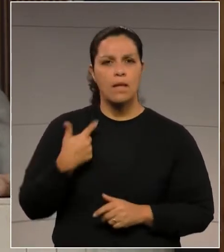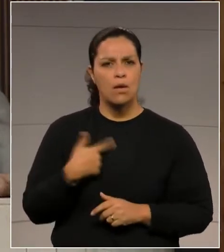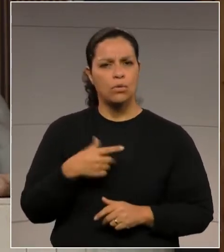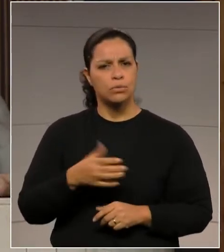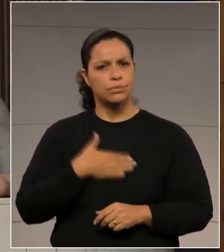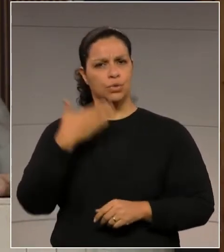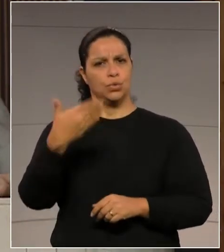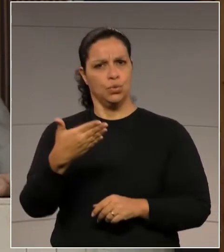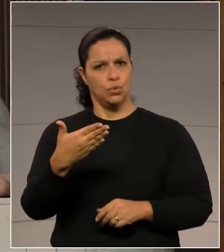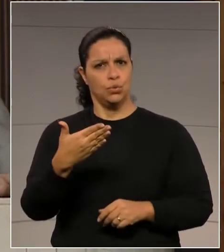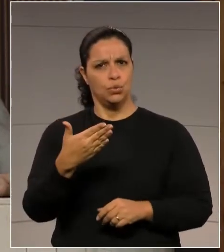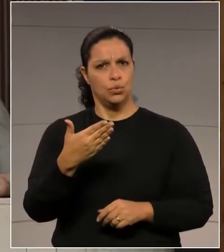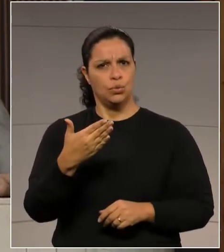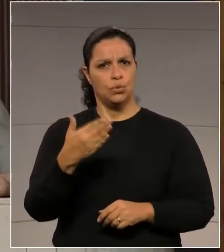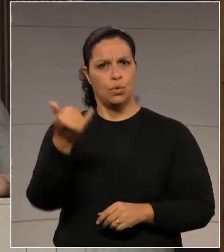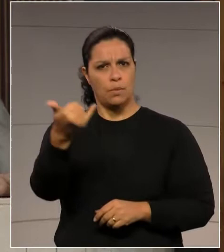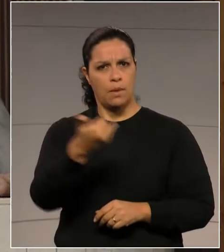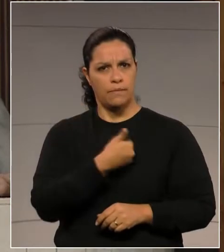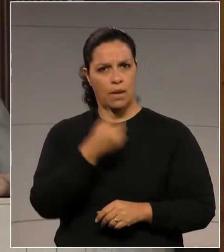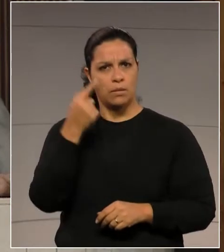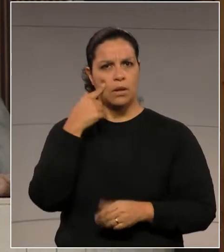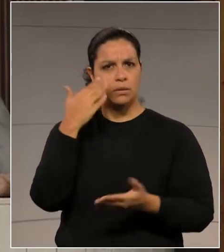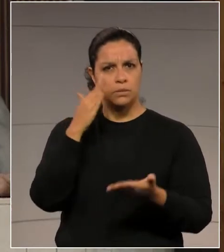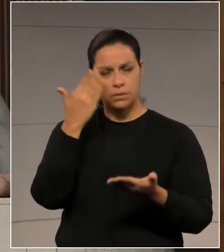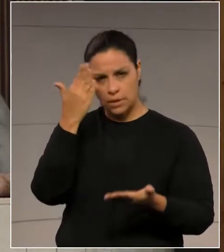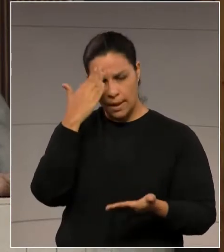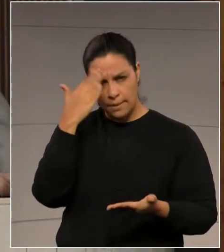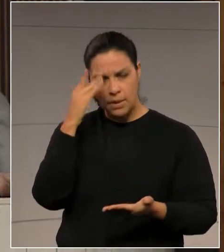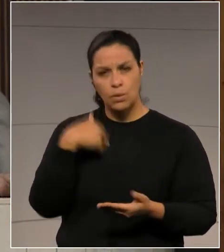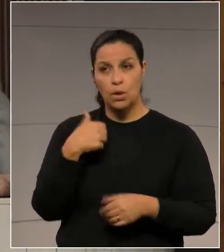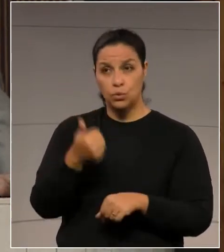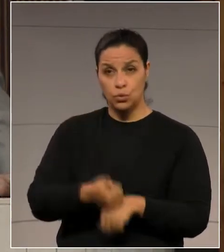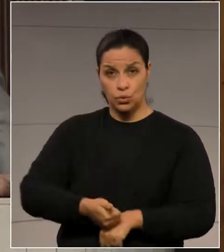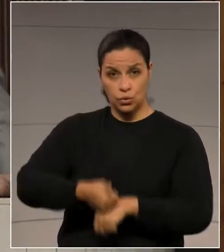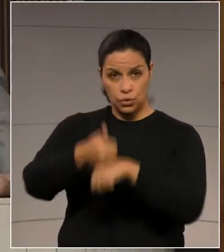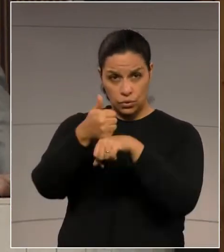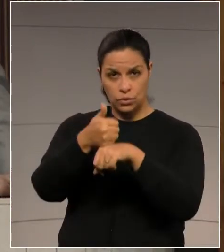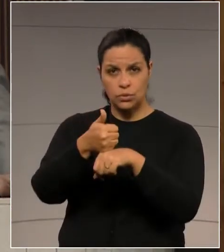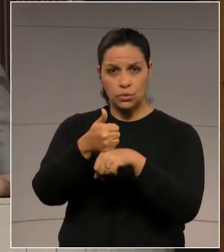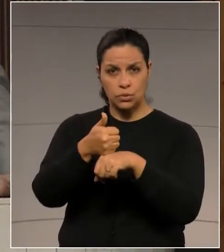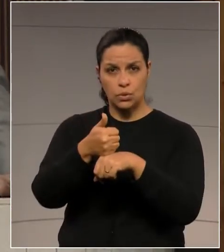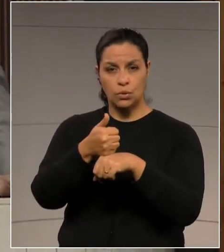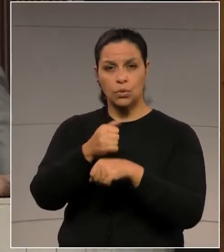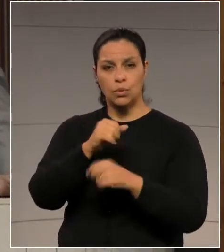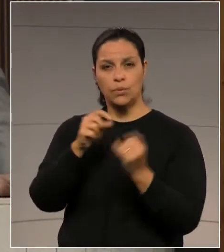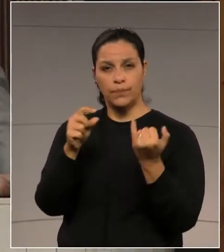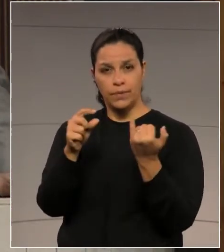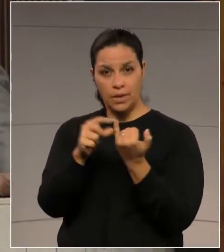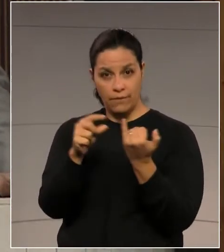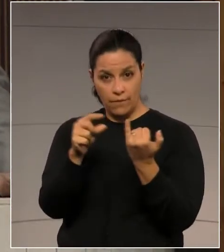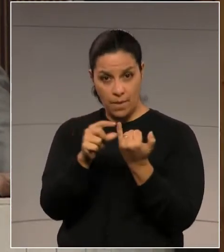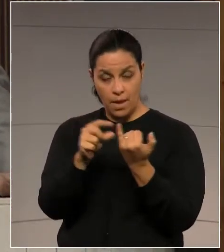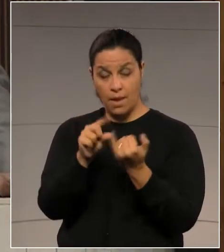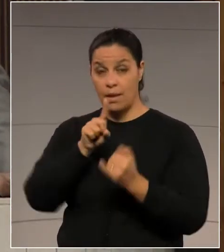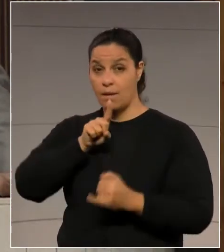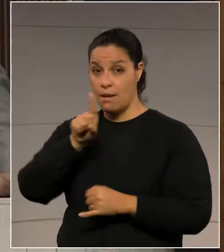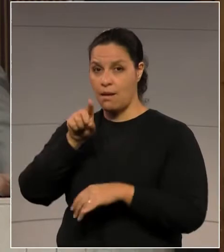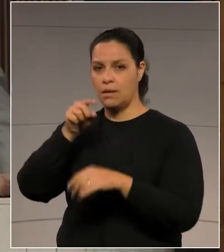chocado ao saber que o diretor do IFPR de Jacarezinho